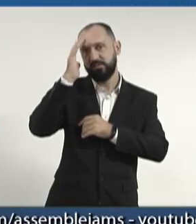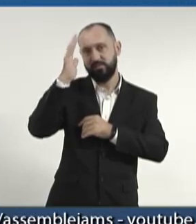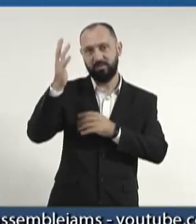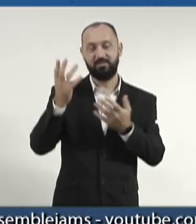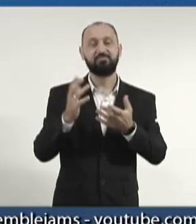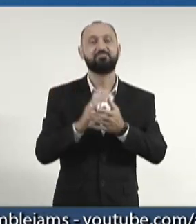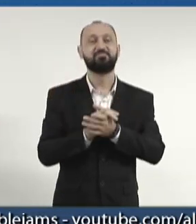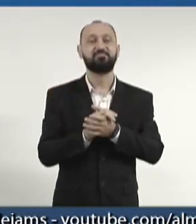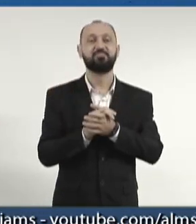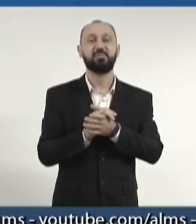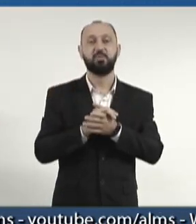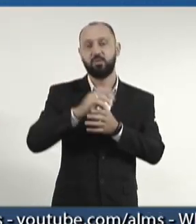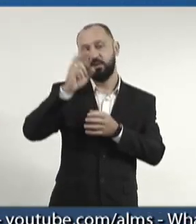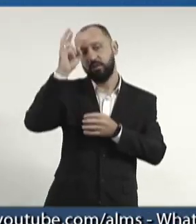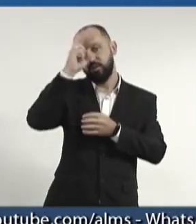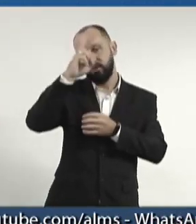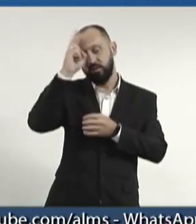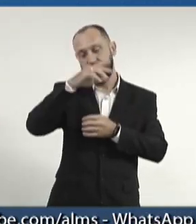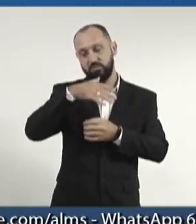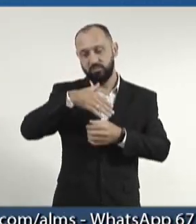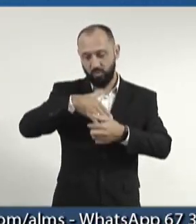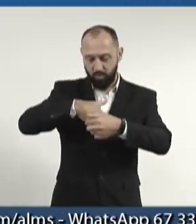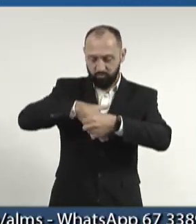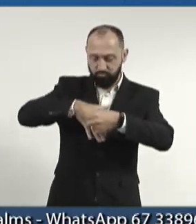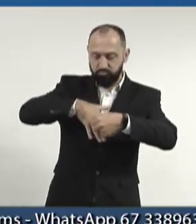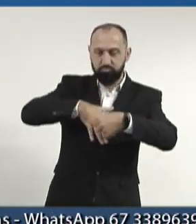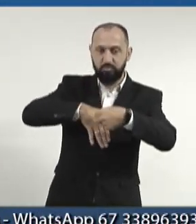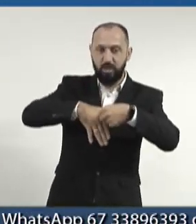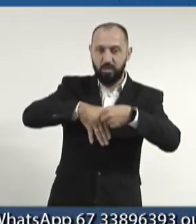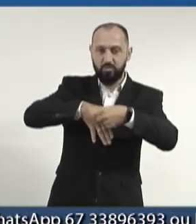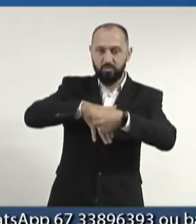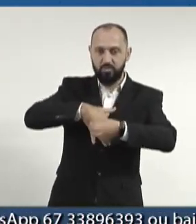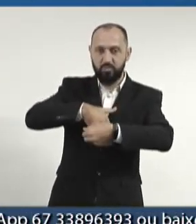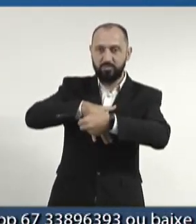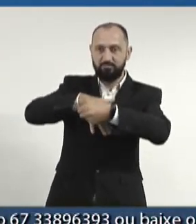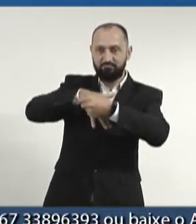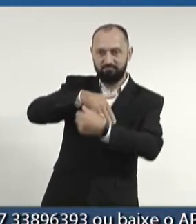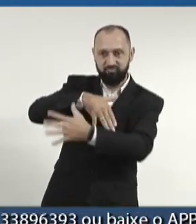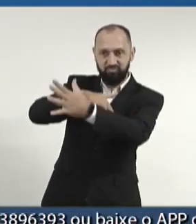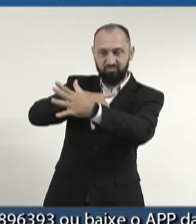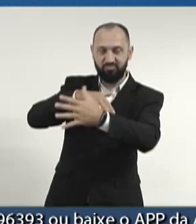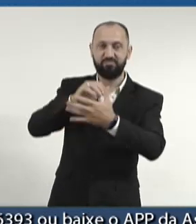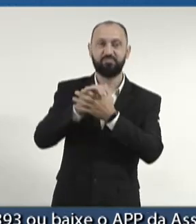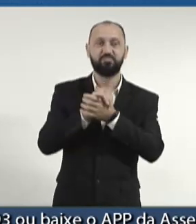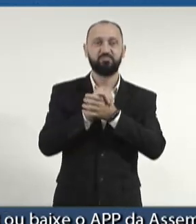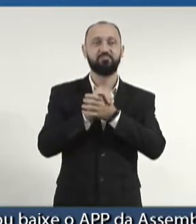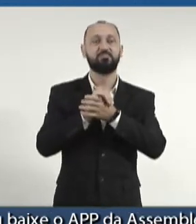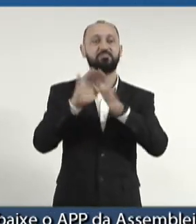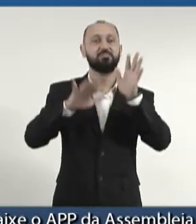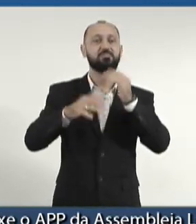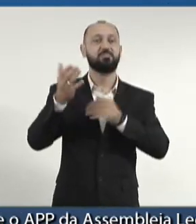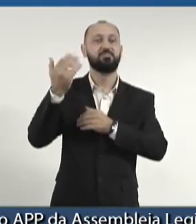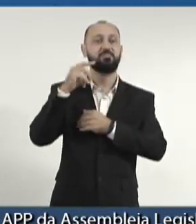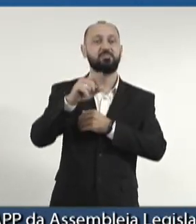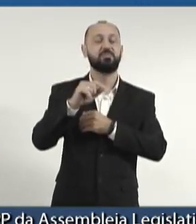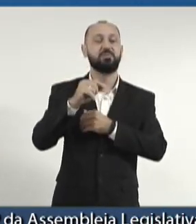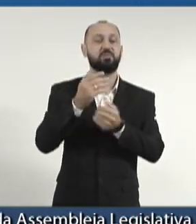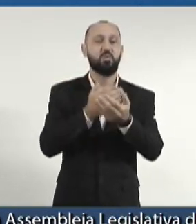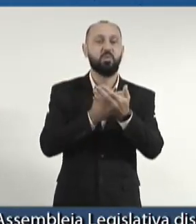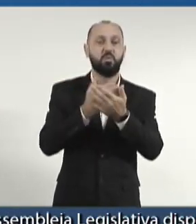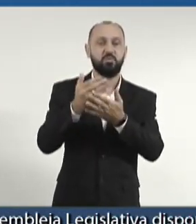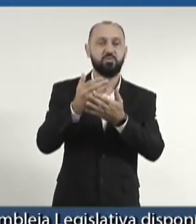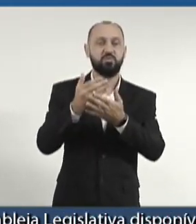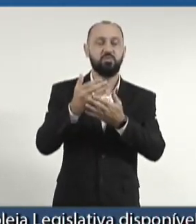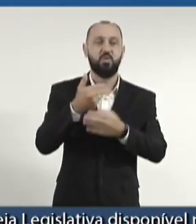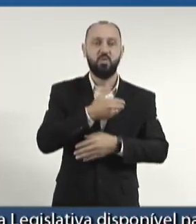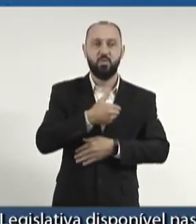sonhar com a história da saída bioceânica. Até que, em uma determinada época, logo que nós assumimos o